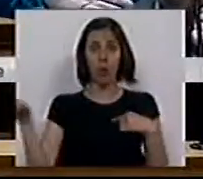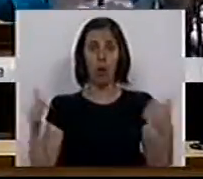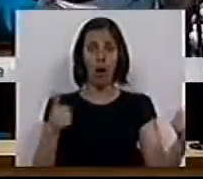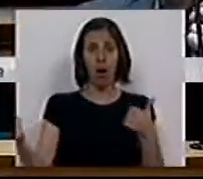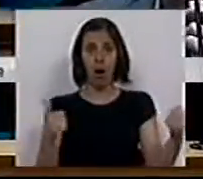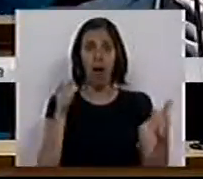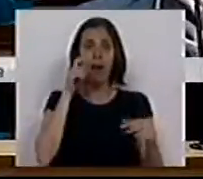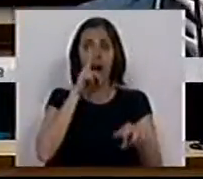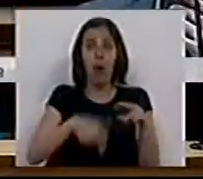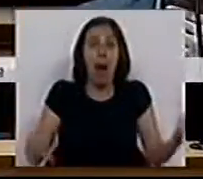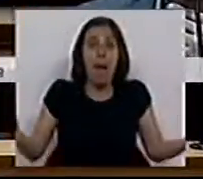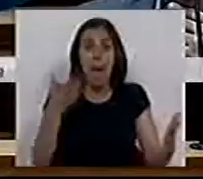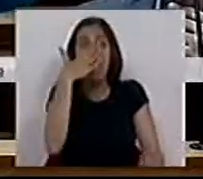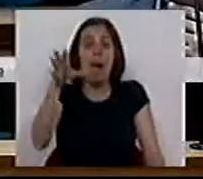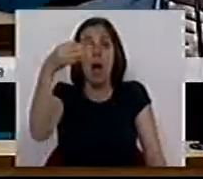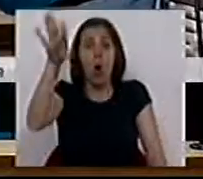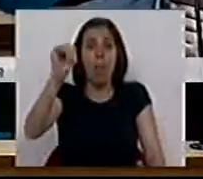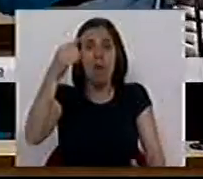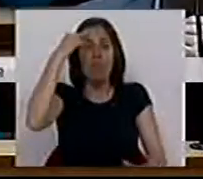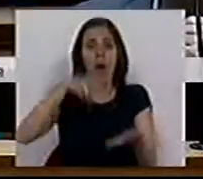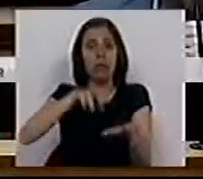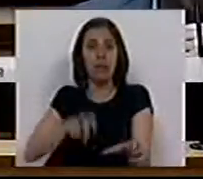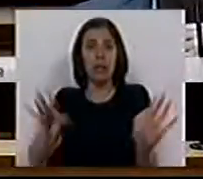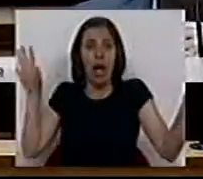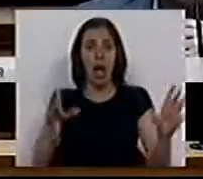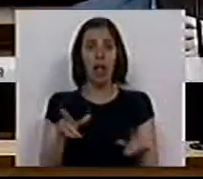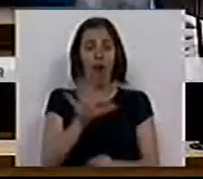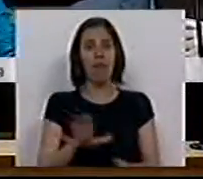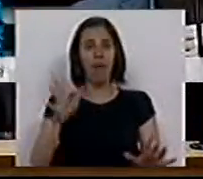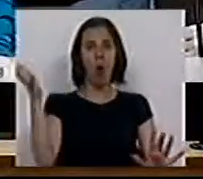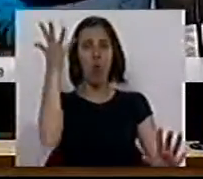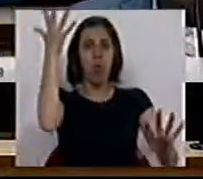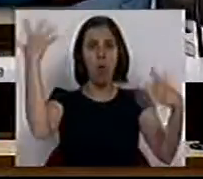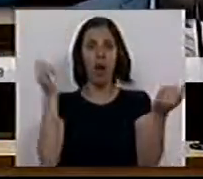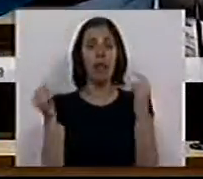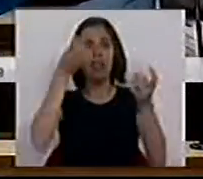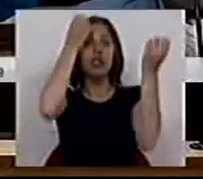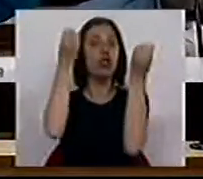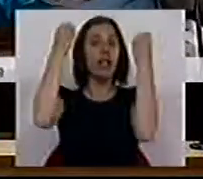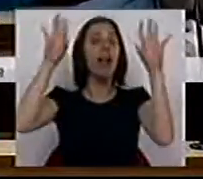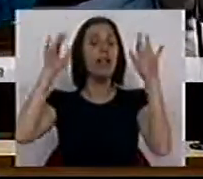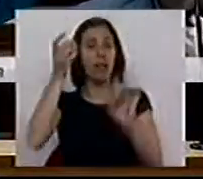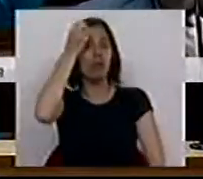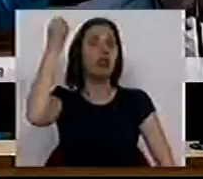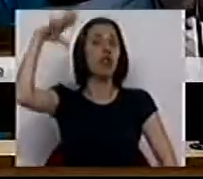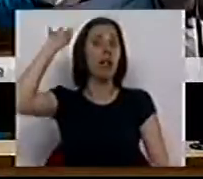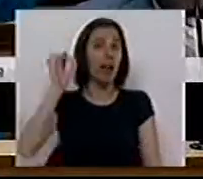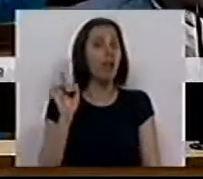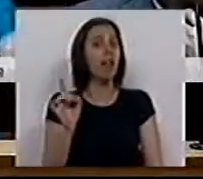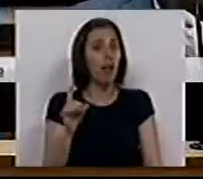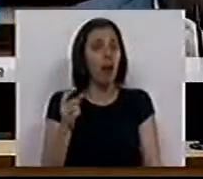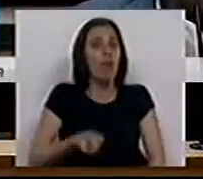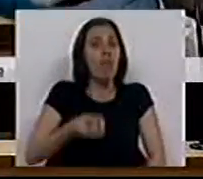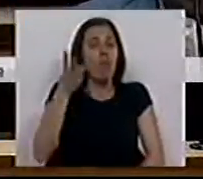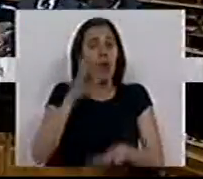tu, quem corta mais, enfim, parece que o PS resolveu sair desta forma aerosa deste debate, esquecendo, esquecendo